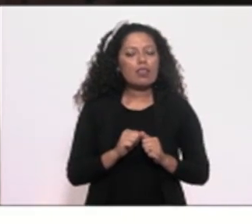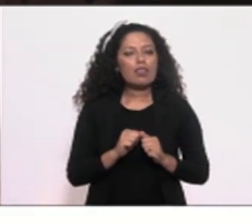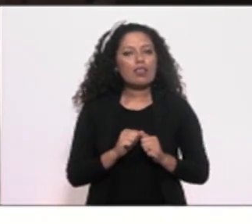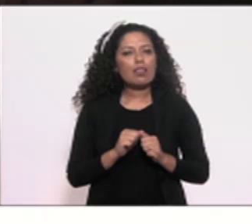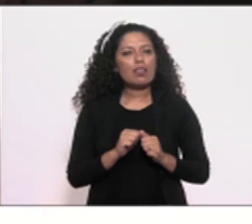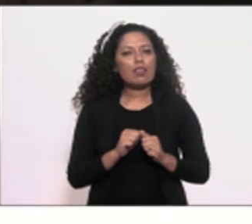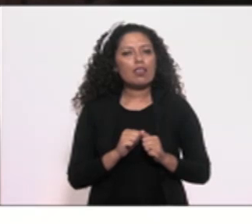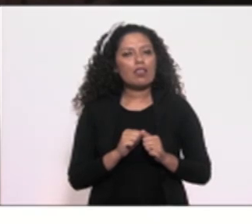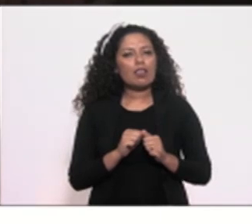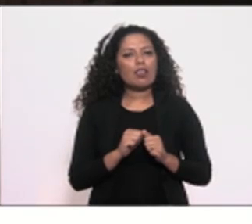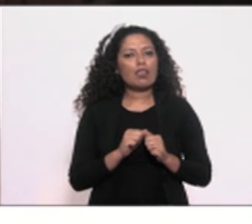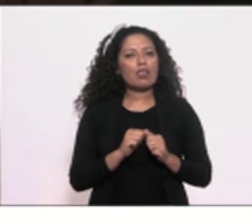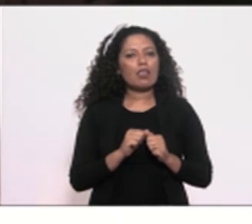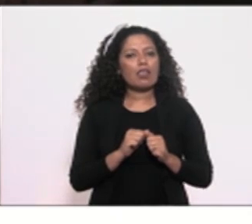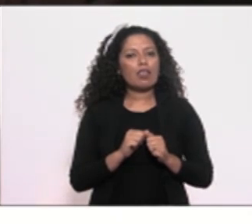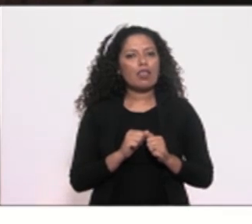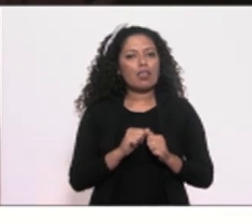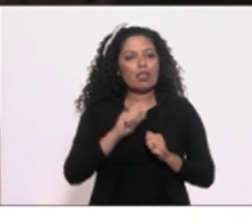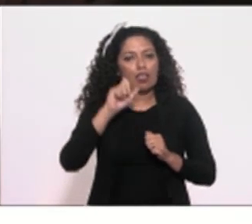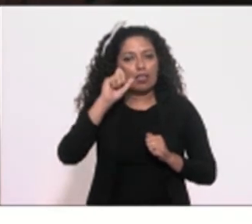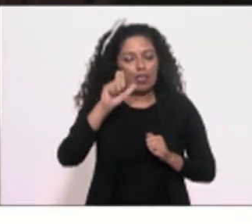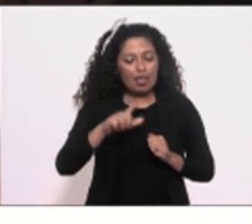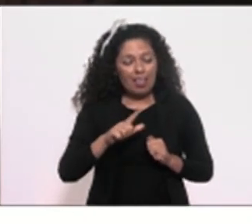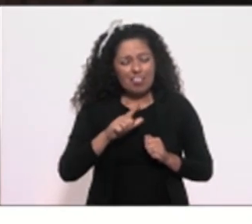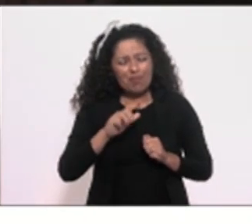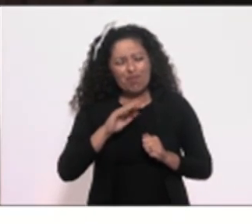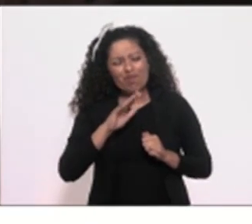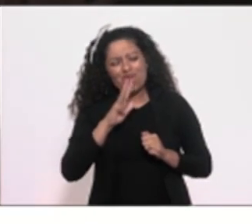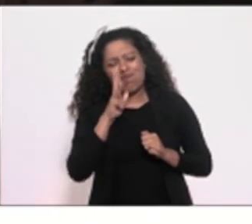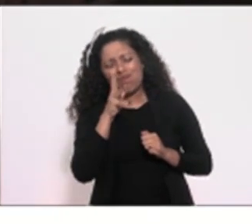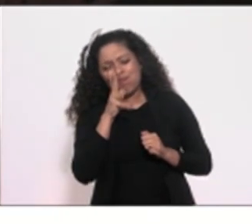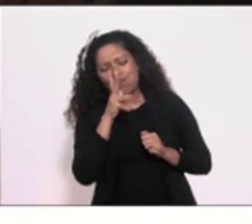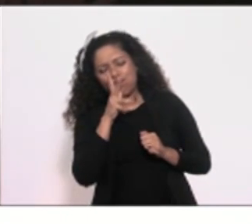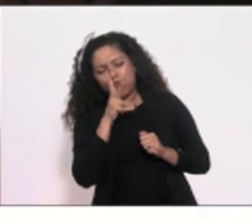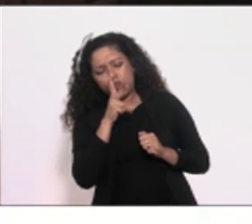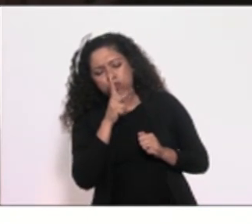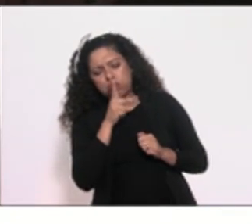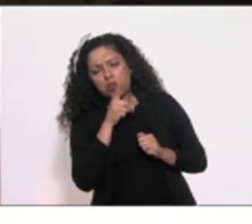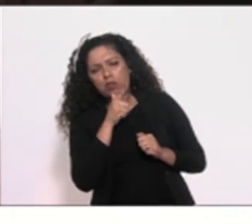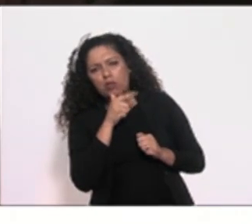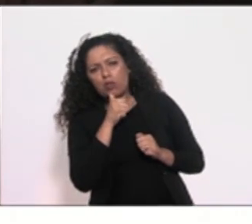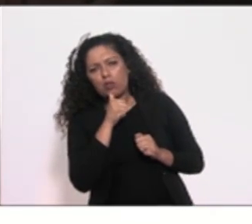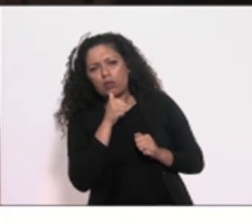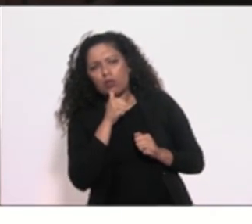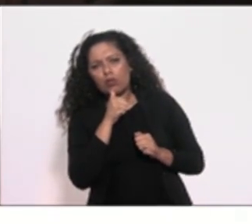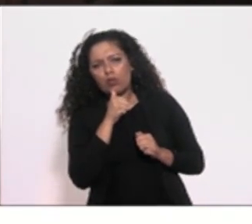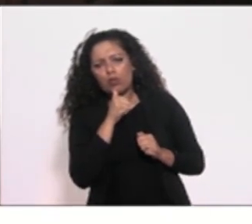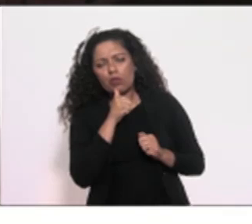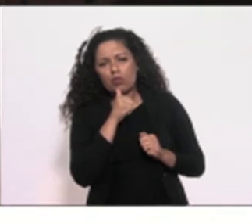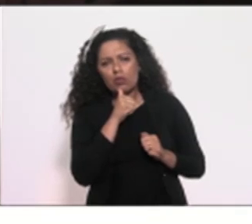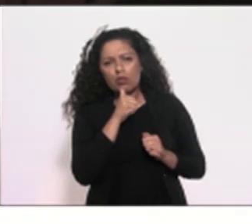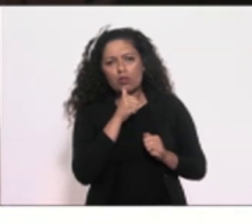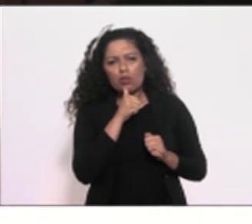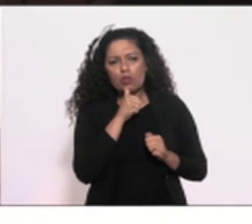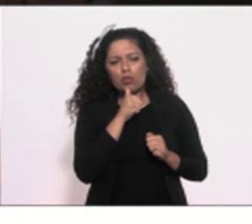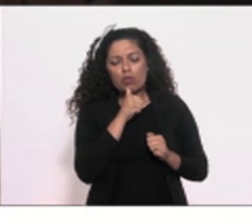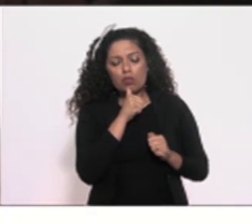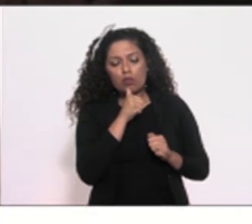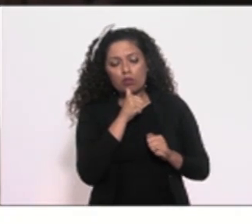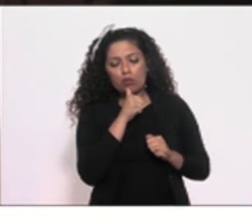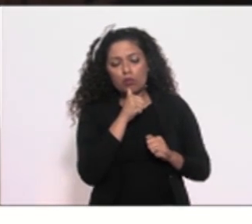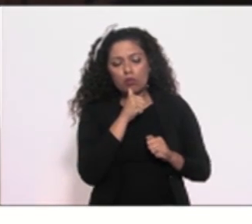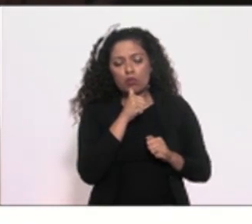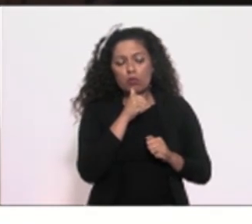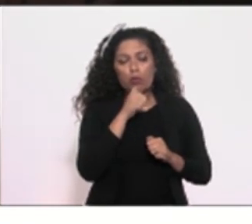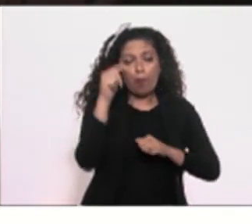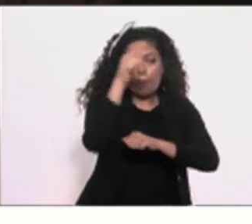se dão de forma muito lenta, num regime democrático.